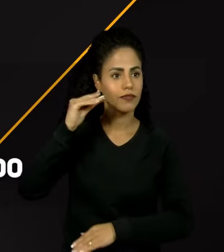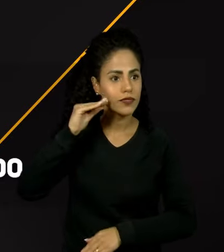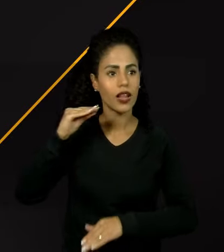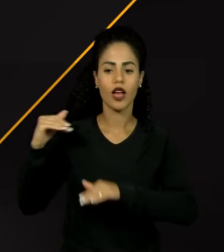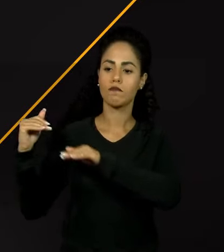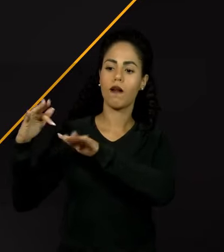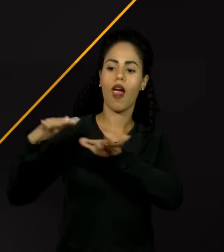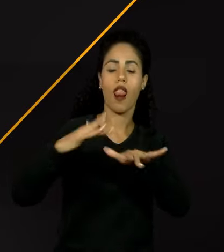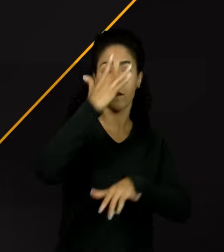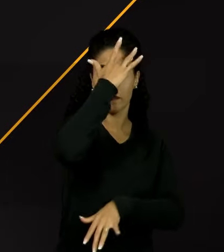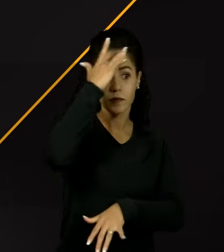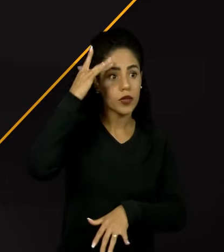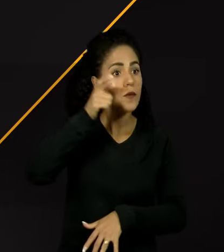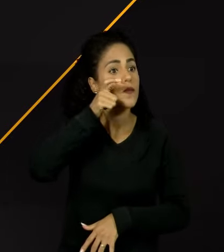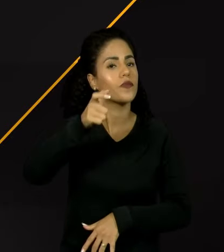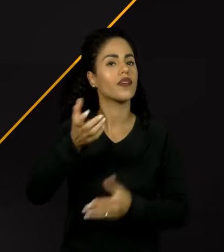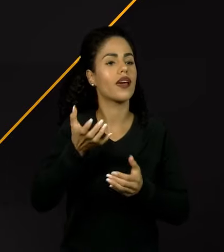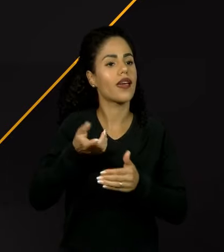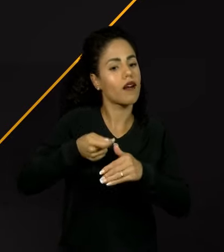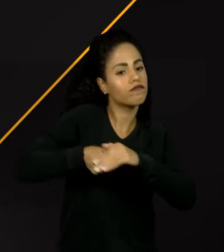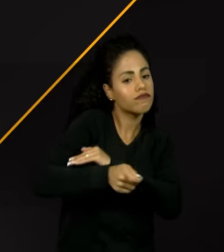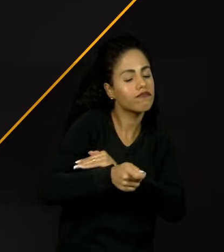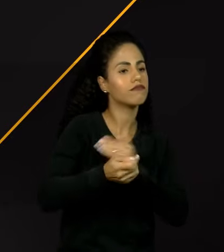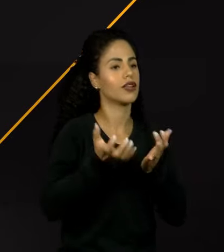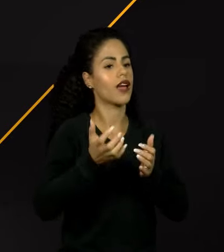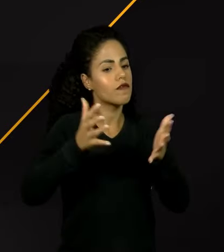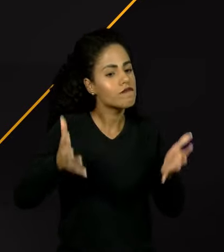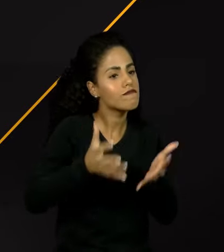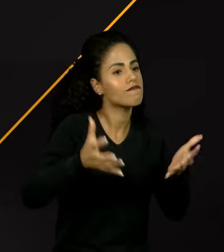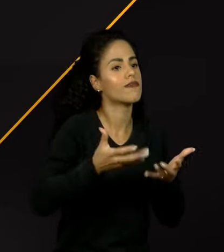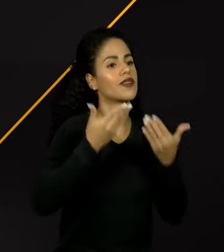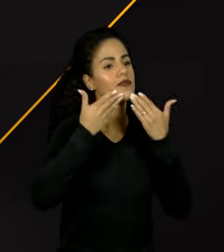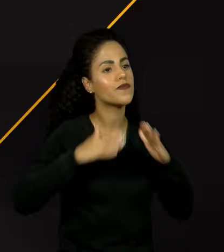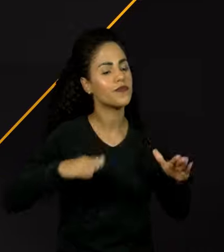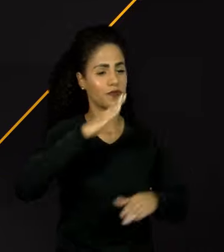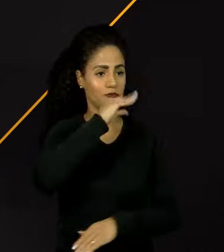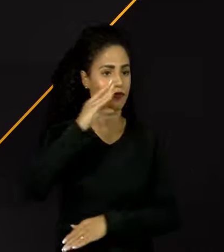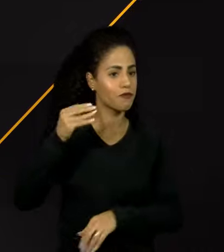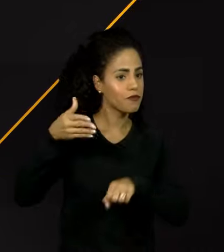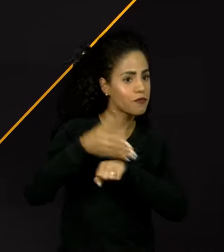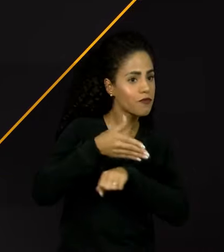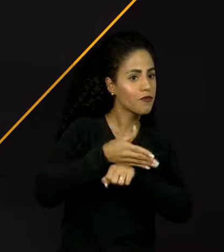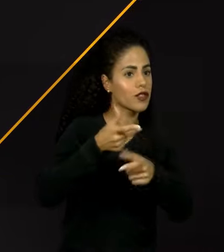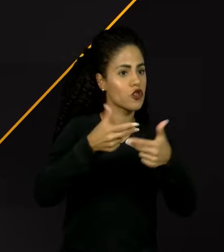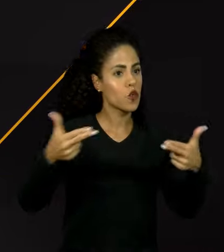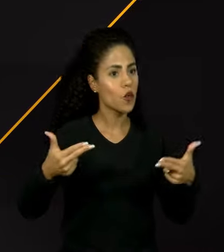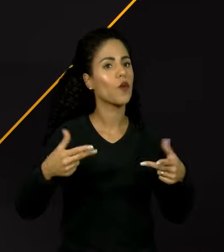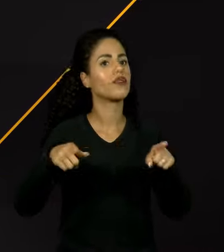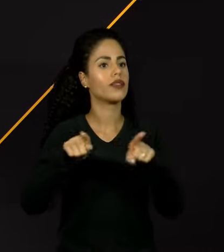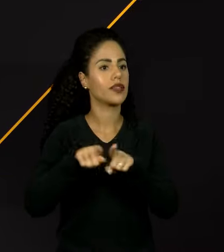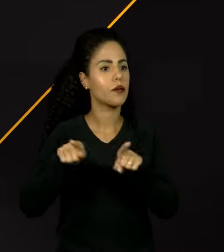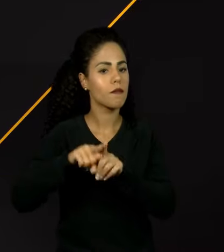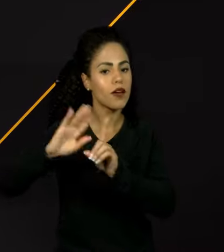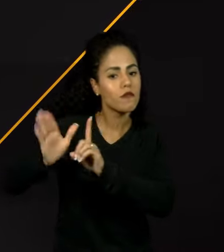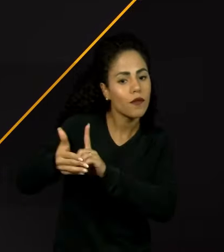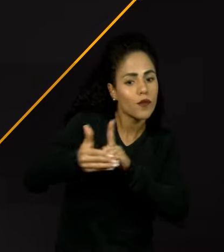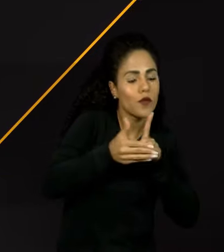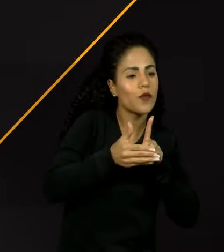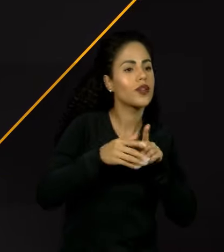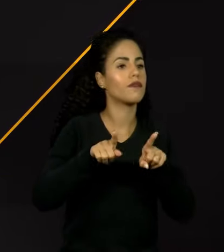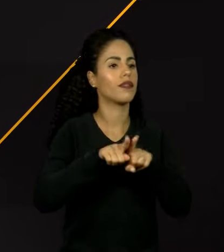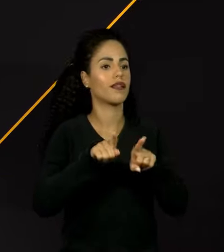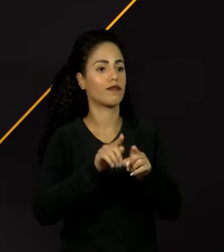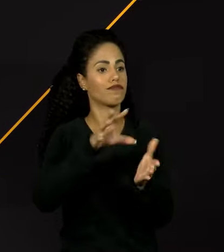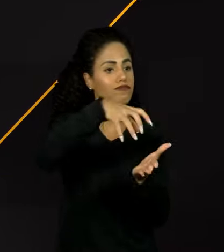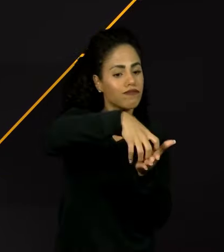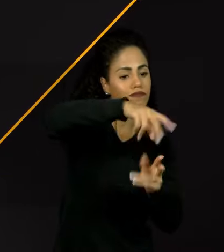pessoas que tenham interesse em custear, em fomentar a participação de crianças e adolescentes, tanto das casas de acolhimento quanto da Fundação